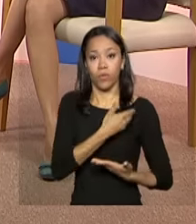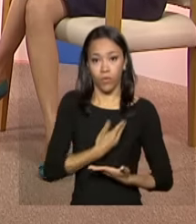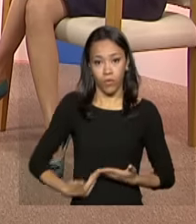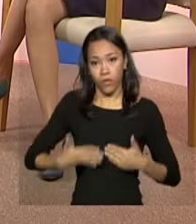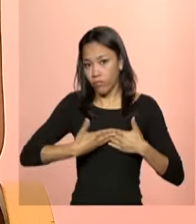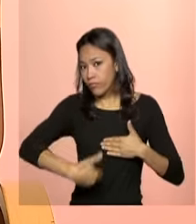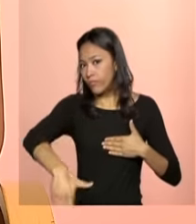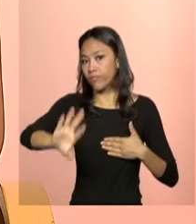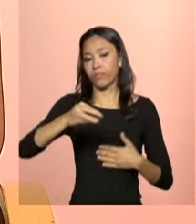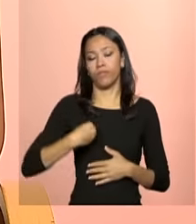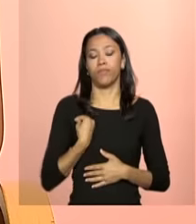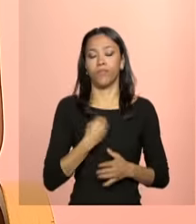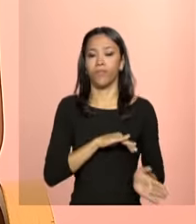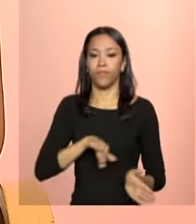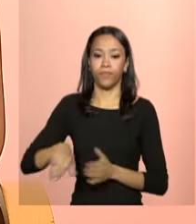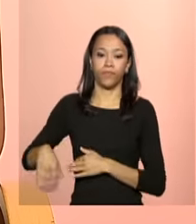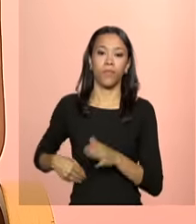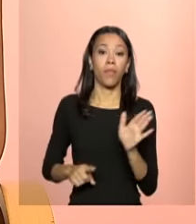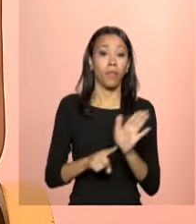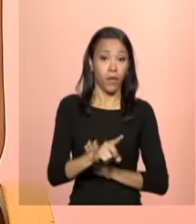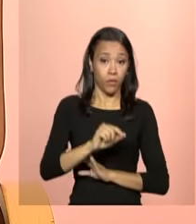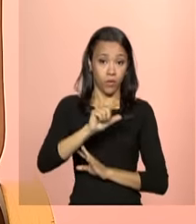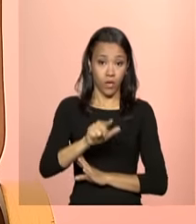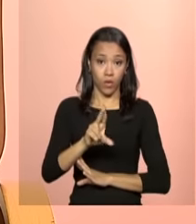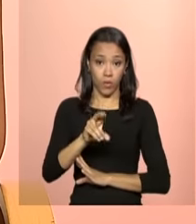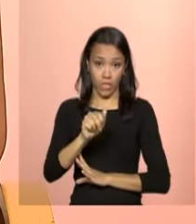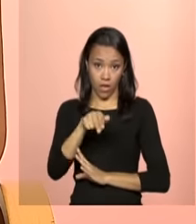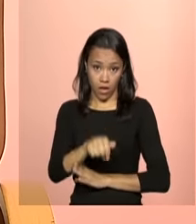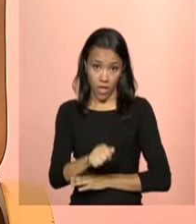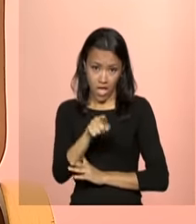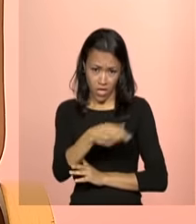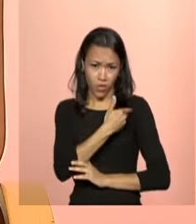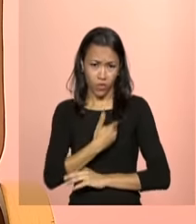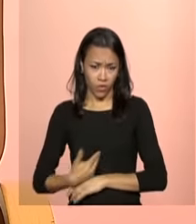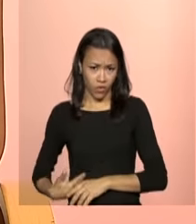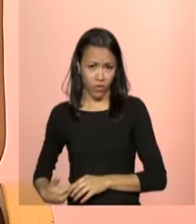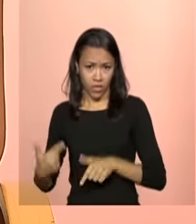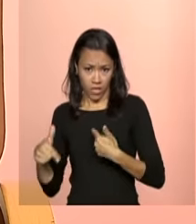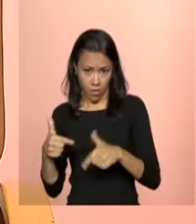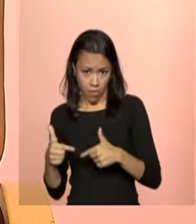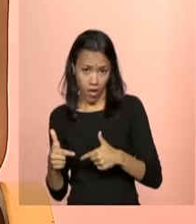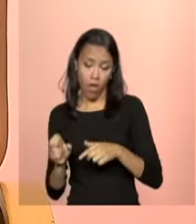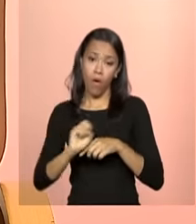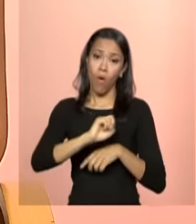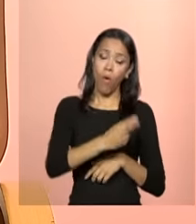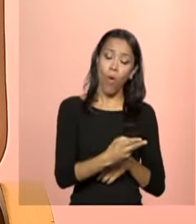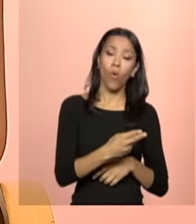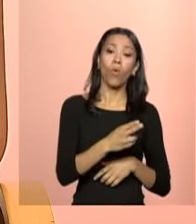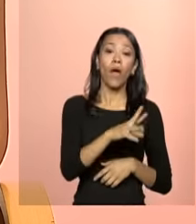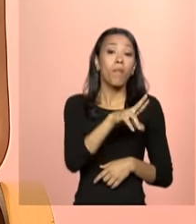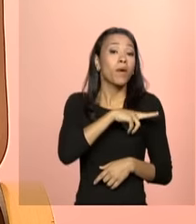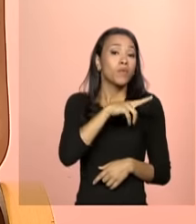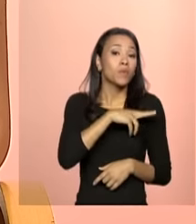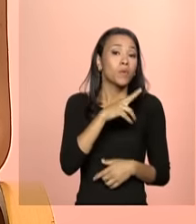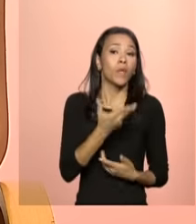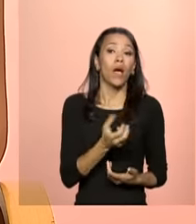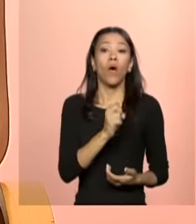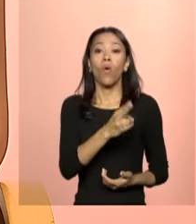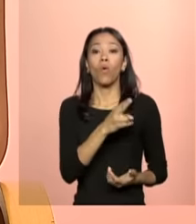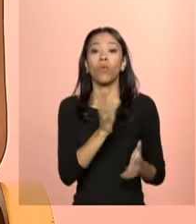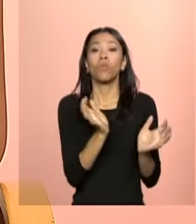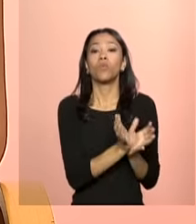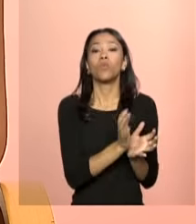E, Luciana, esses serviços, eles são governamentais ou podem ser executados por entidades não governamentais?